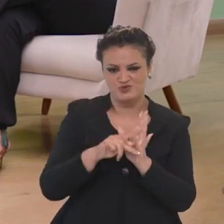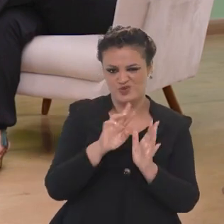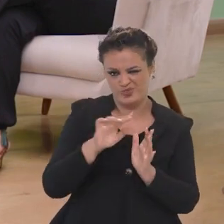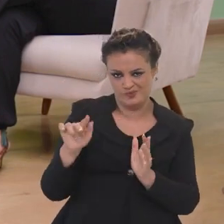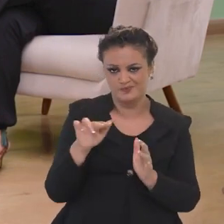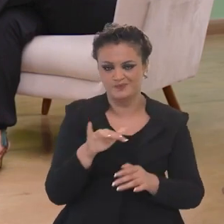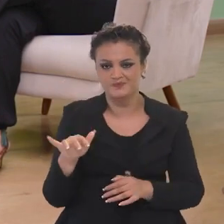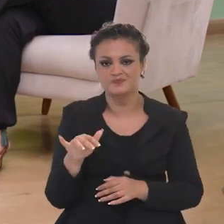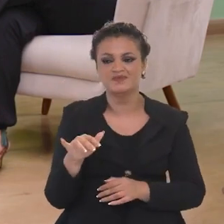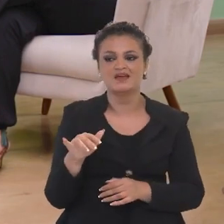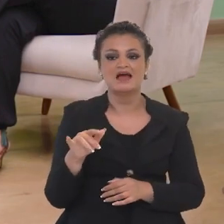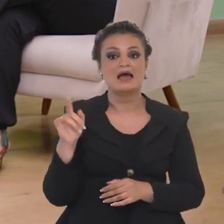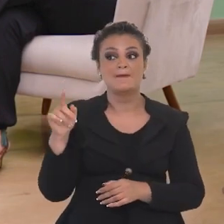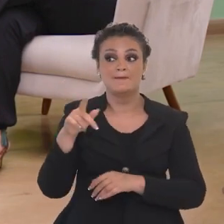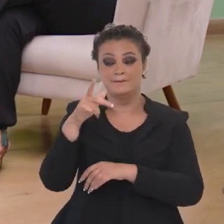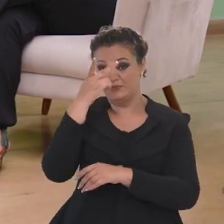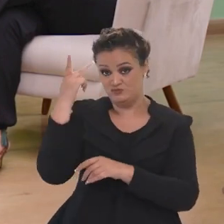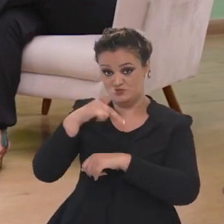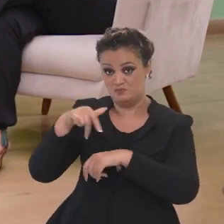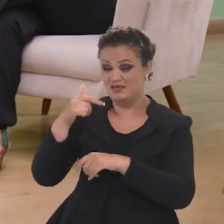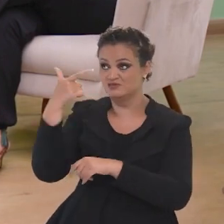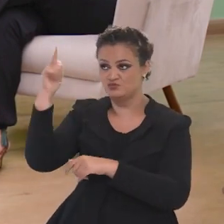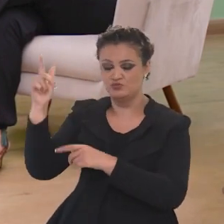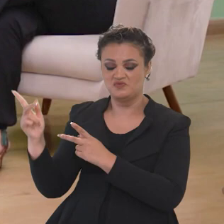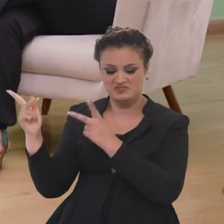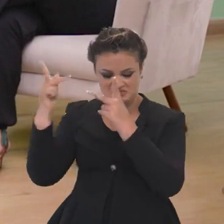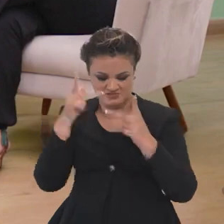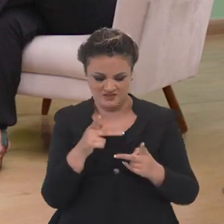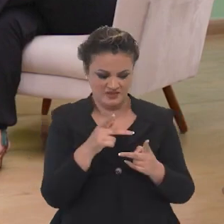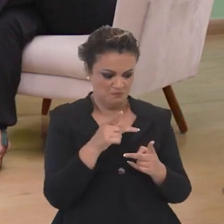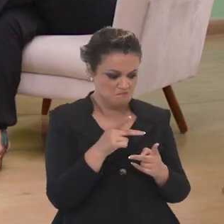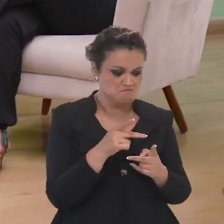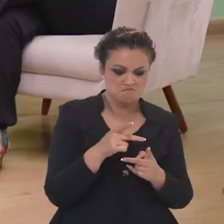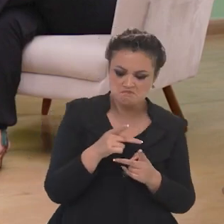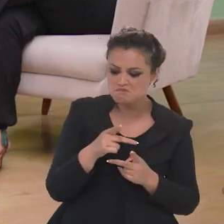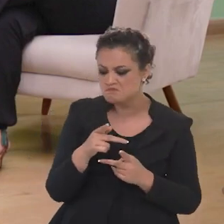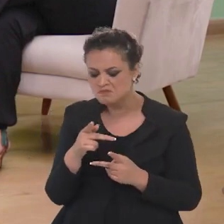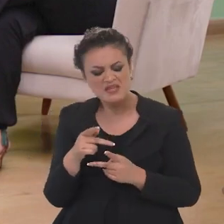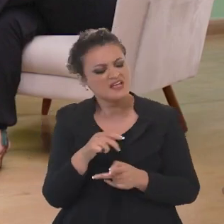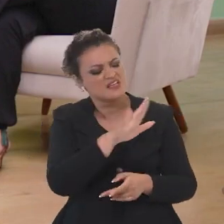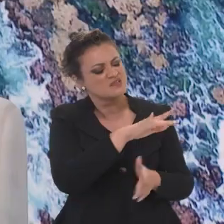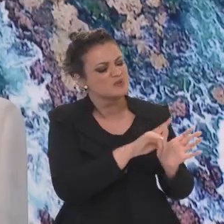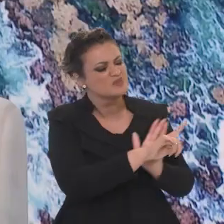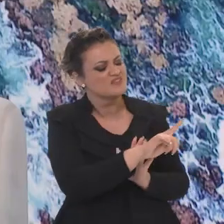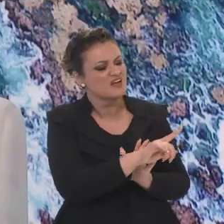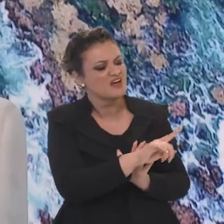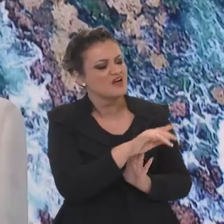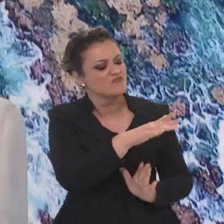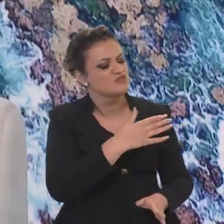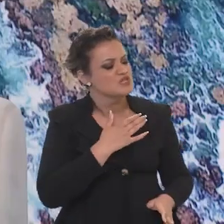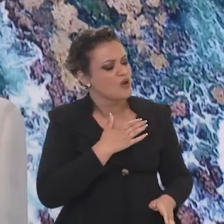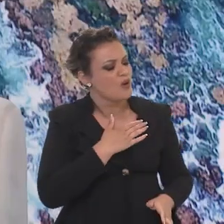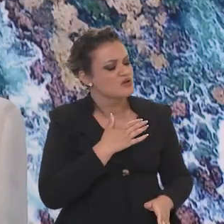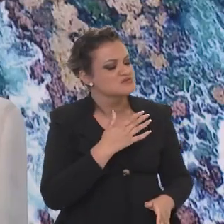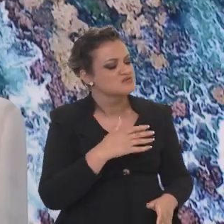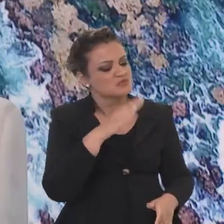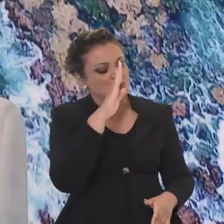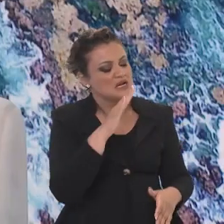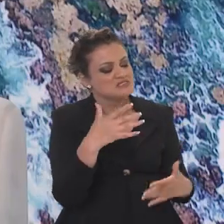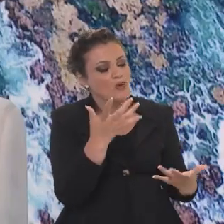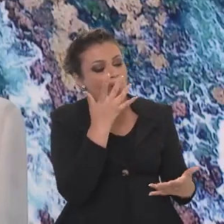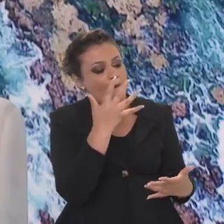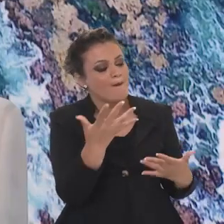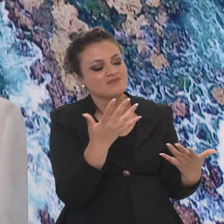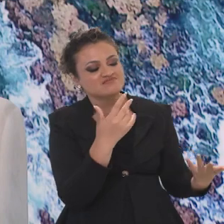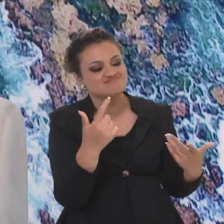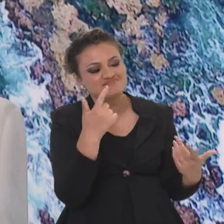o Projeto Aquarela? Estrangeiros que visitam o Brasil foram entrevistados e faziam a seguinte pergunta. O que você mais gostou